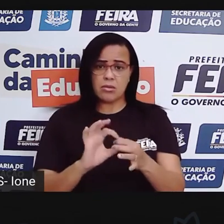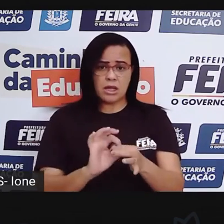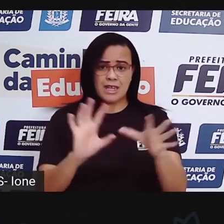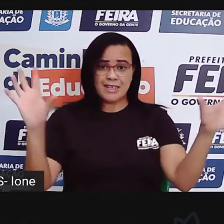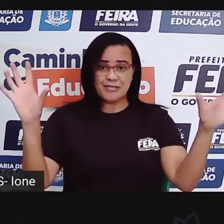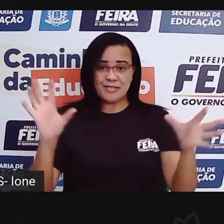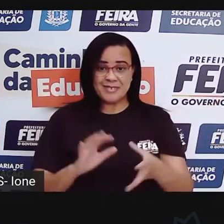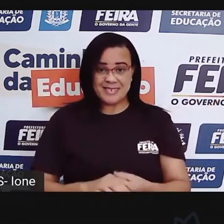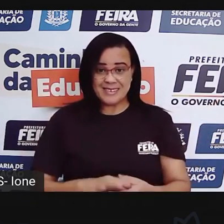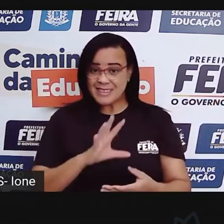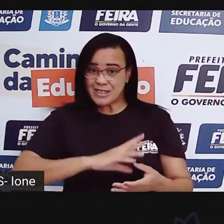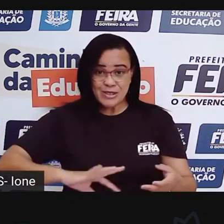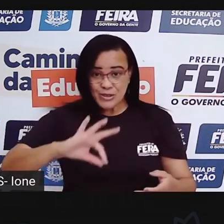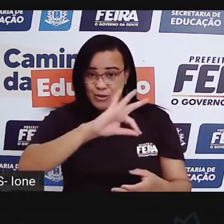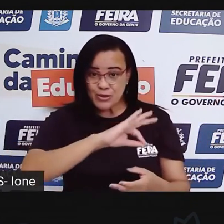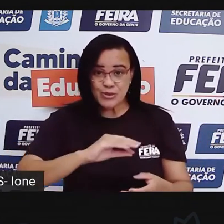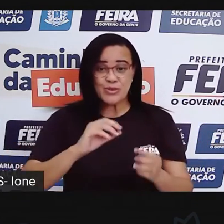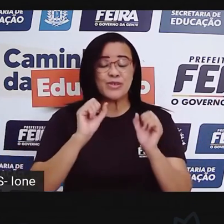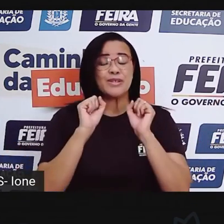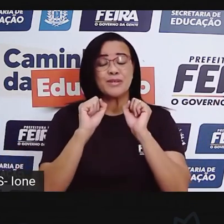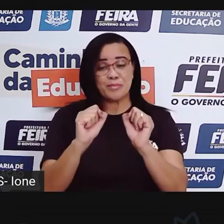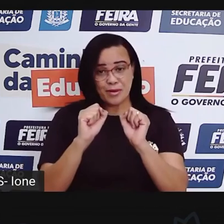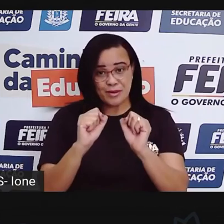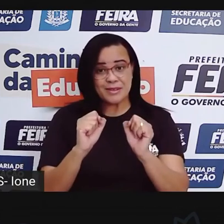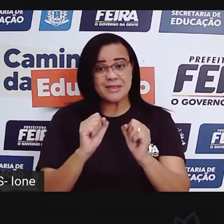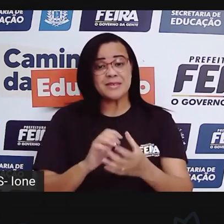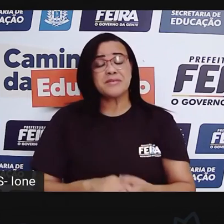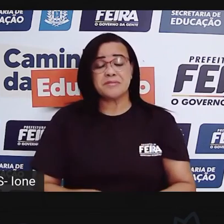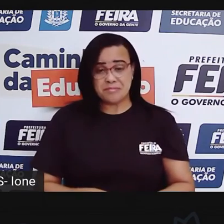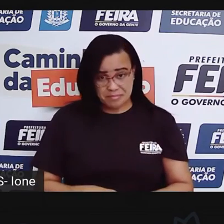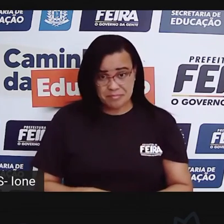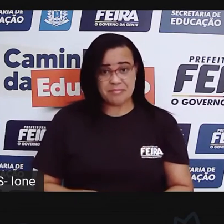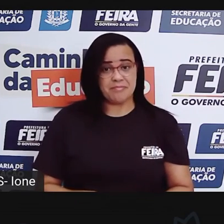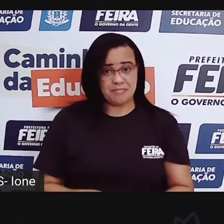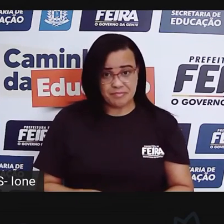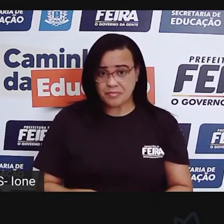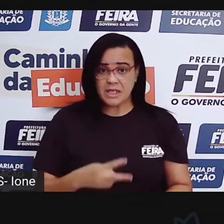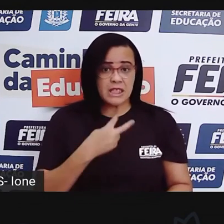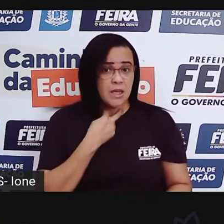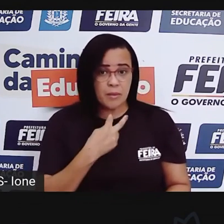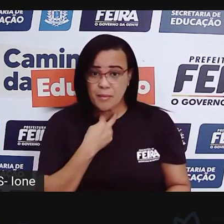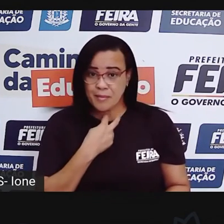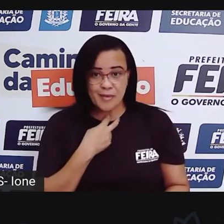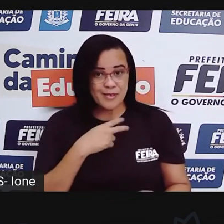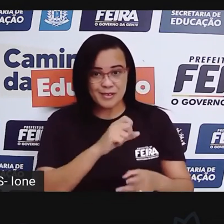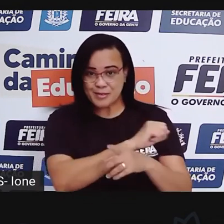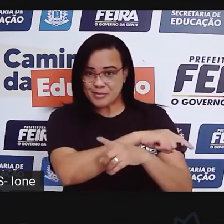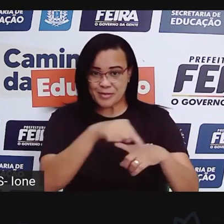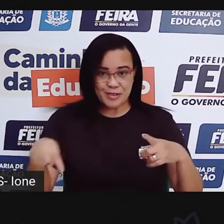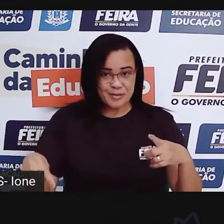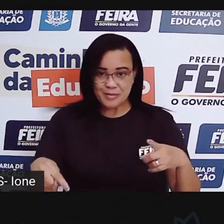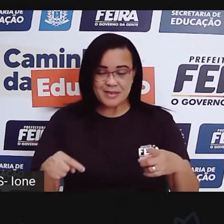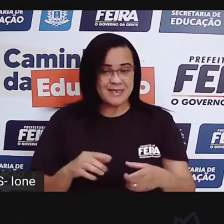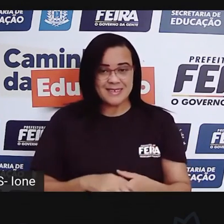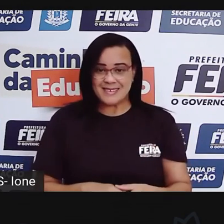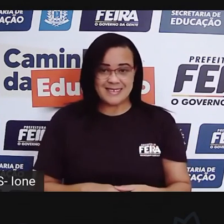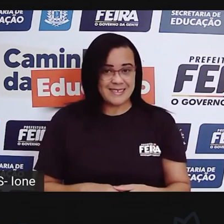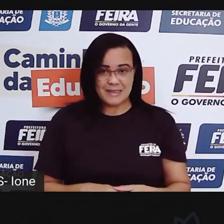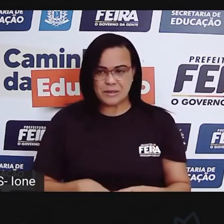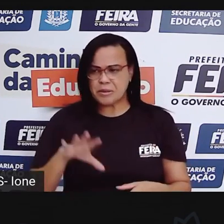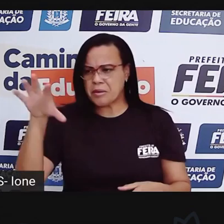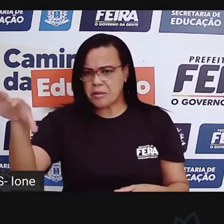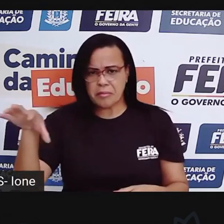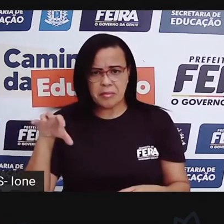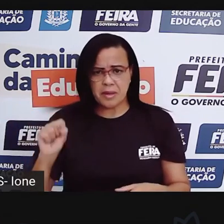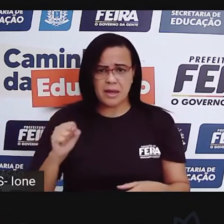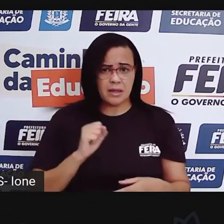uma criança, ela não pode proibir a outra de brincar no parquinho, não pode proibir a outra de pegar um livro na